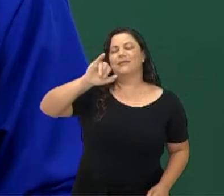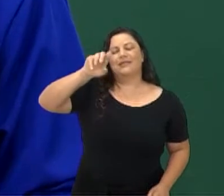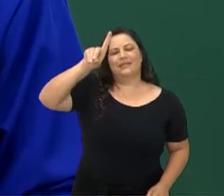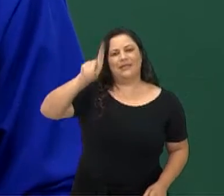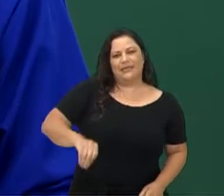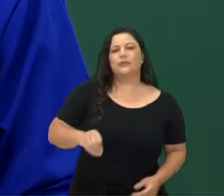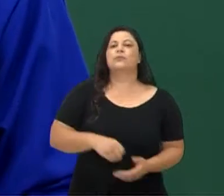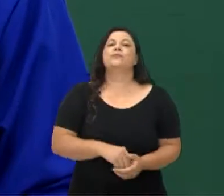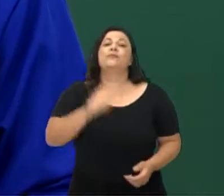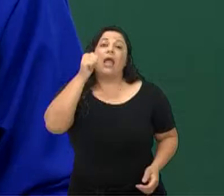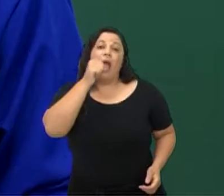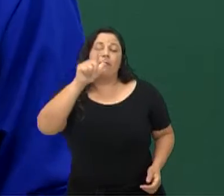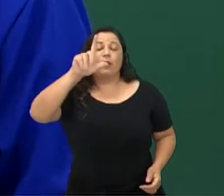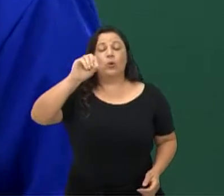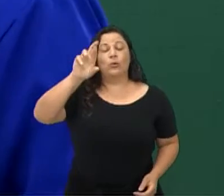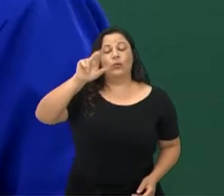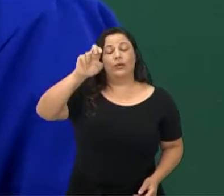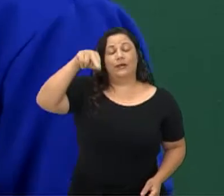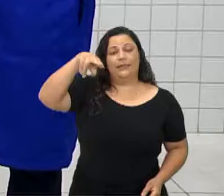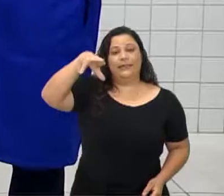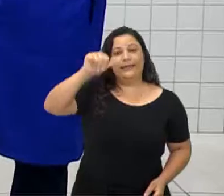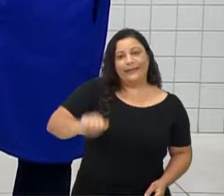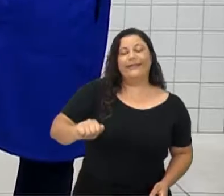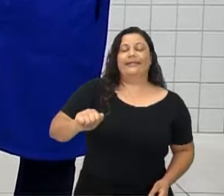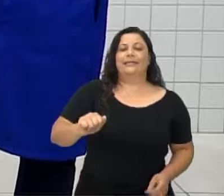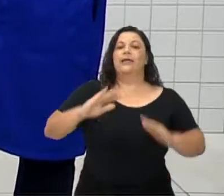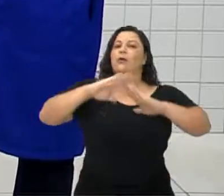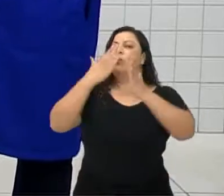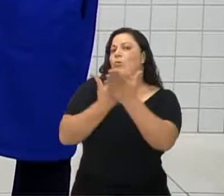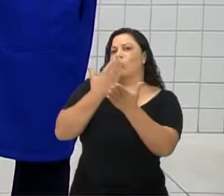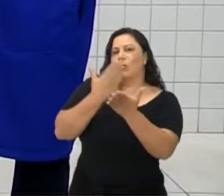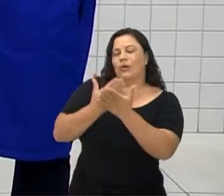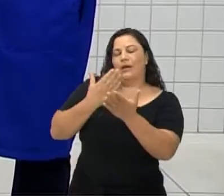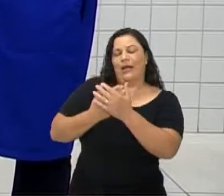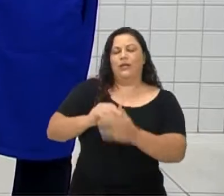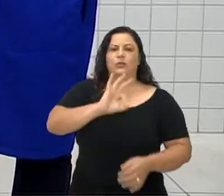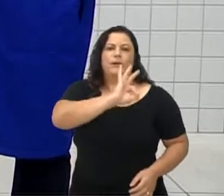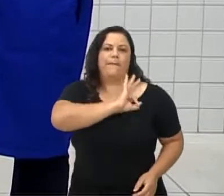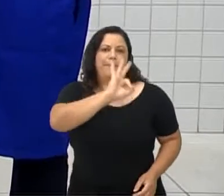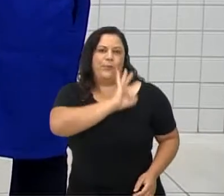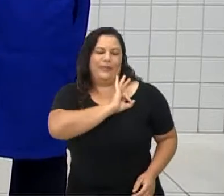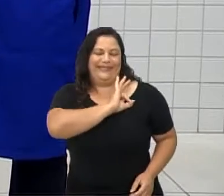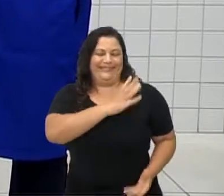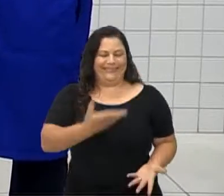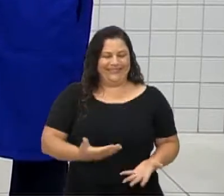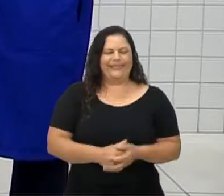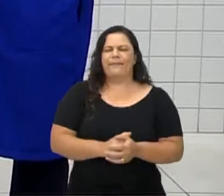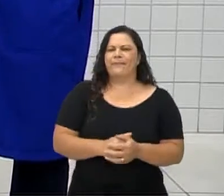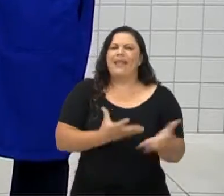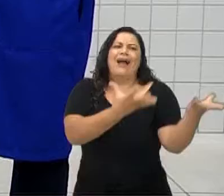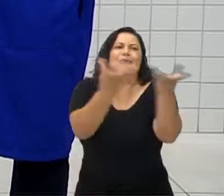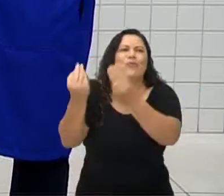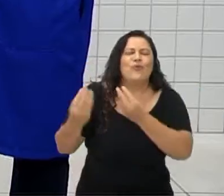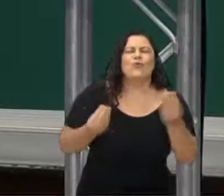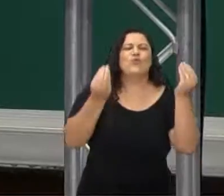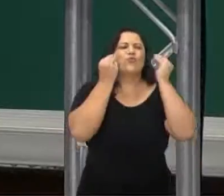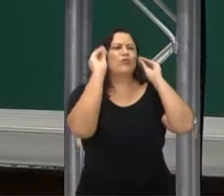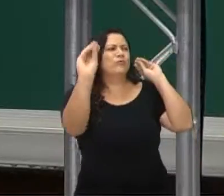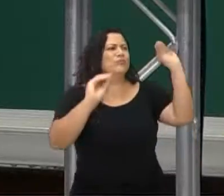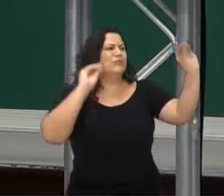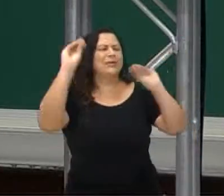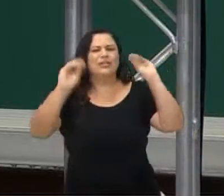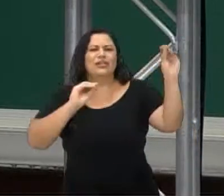Militar. E aqui temos tantos salves e beijinhos e